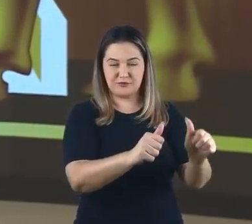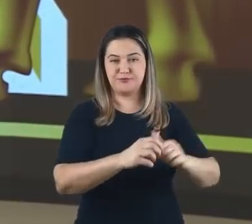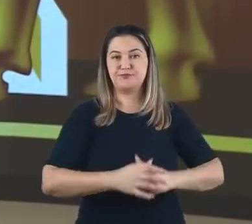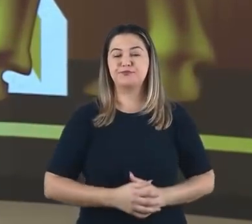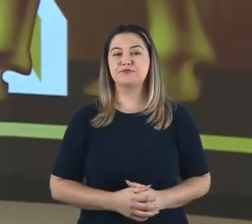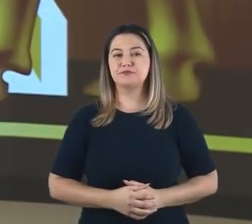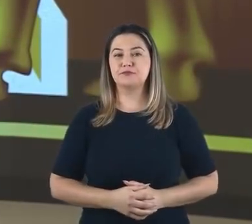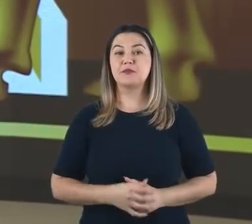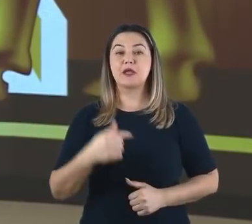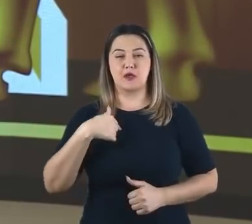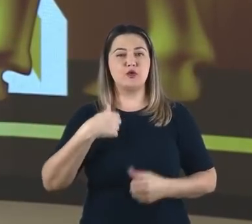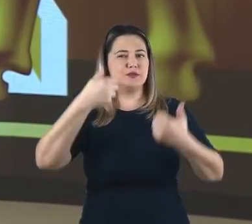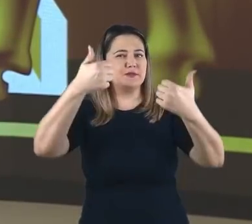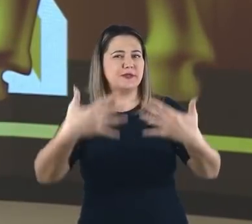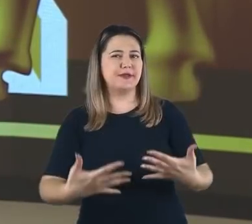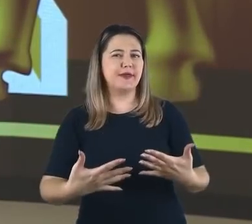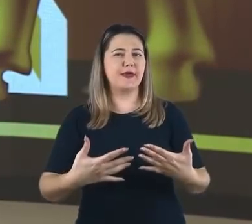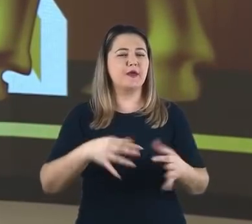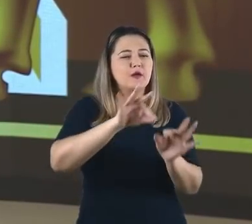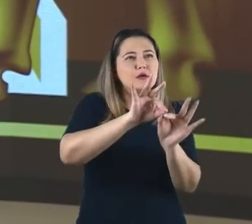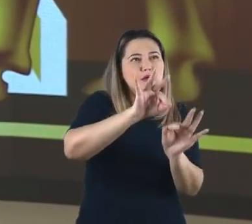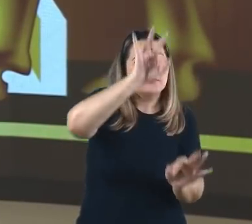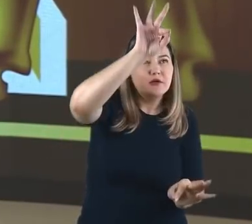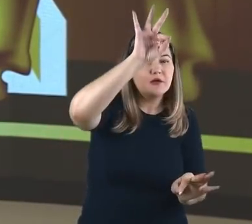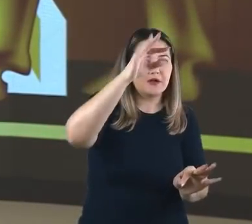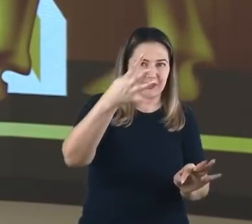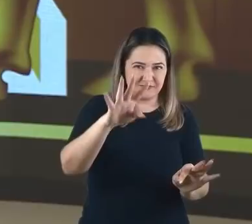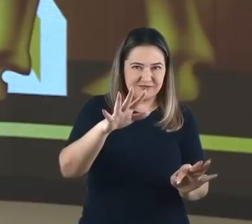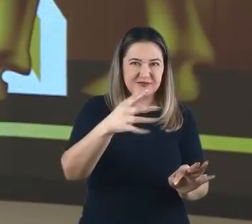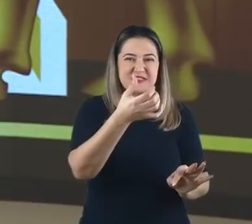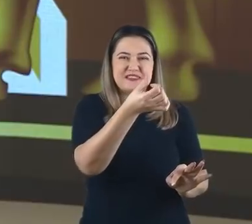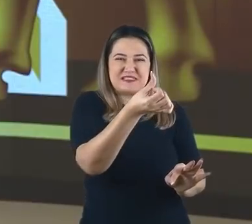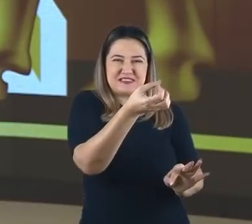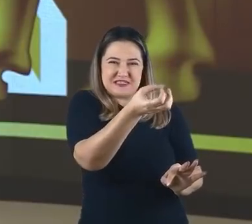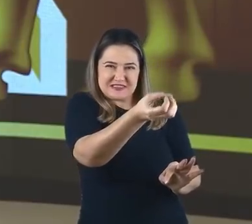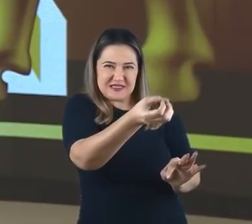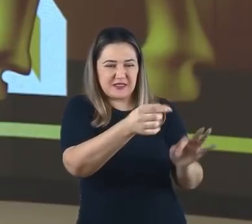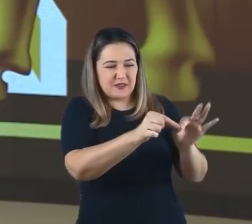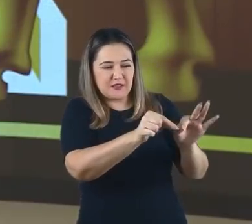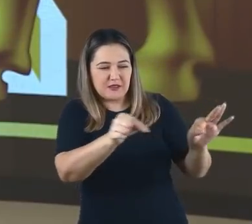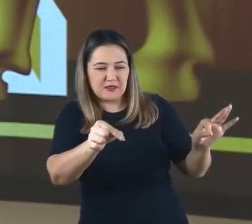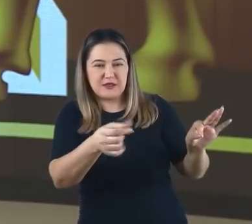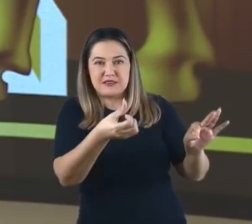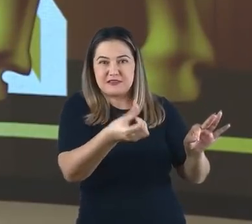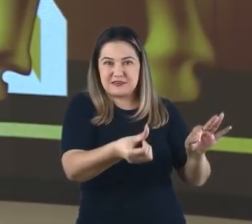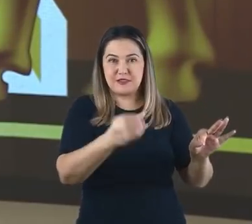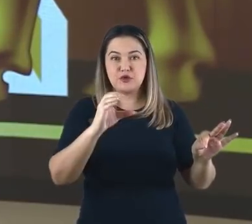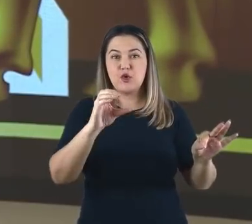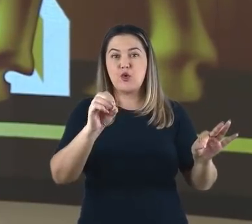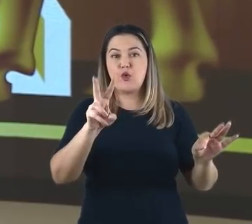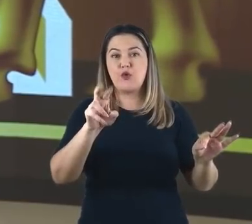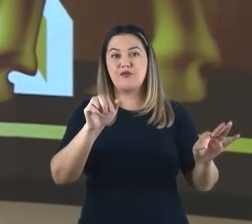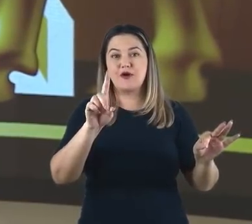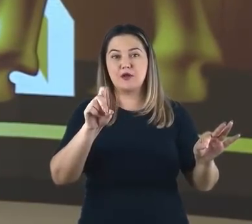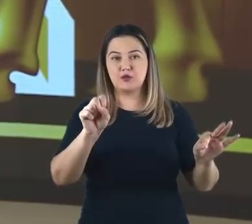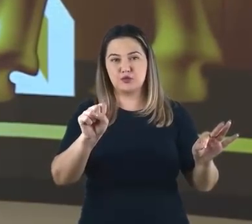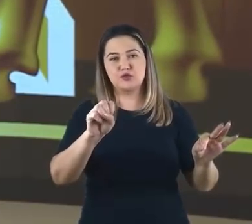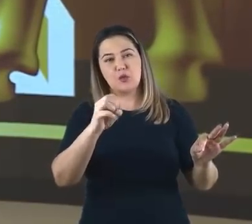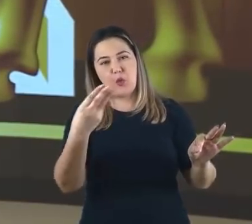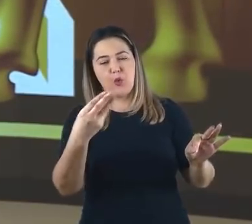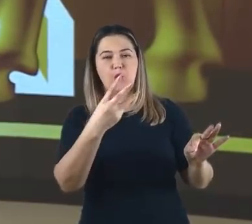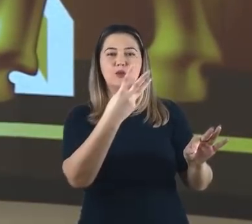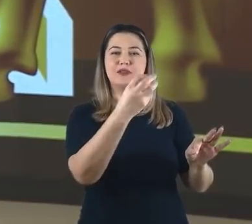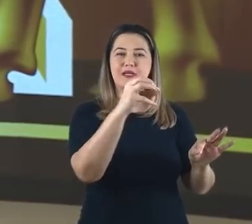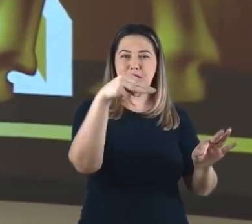daquela imagem ou estátua que seria de 60 por 6 côvados, aproximadamente 30 metros de altura por 3 de largura.